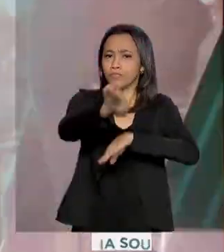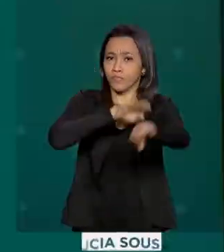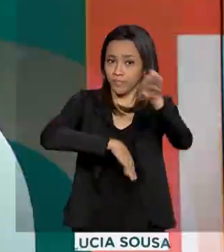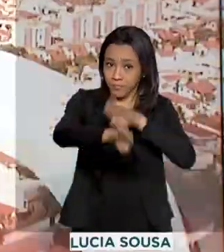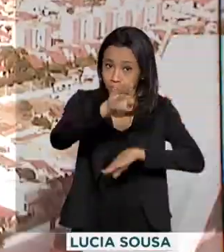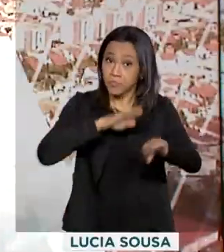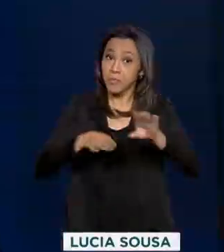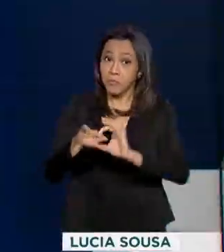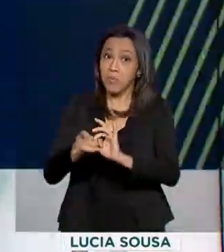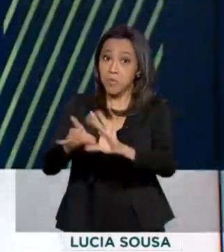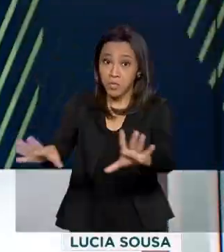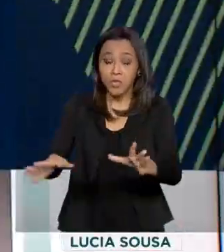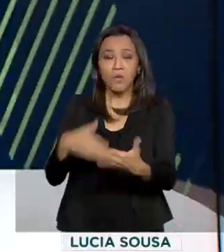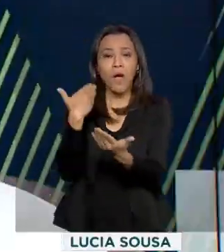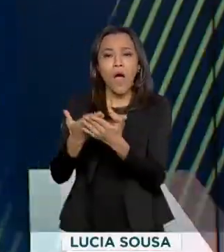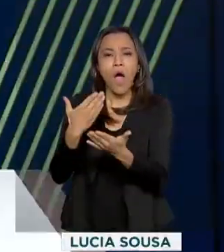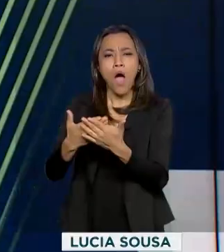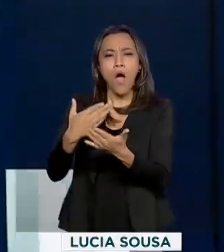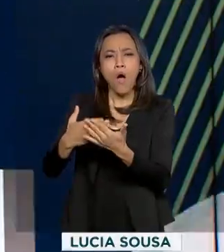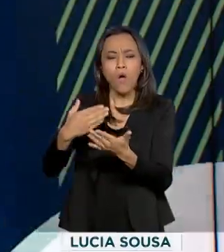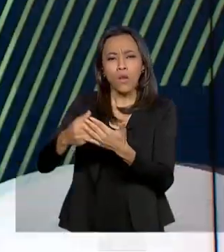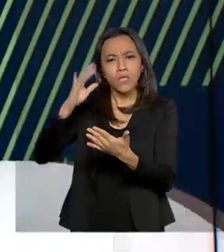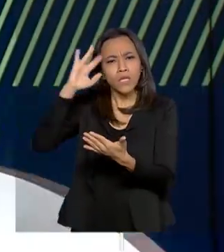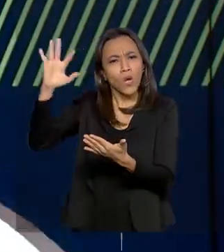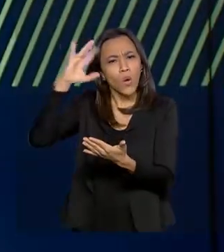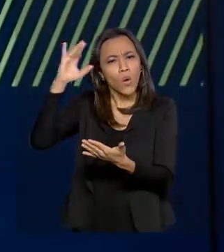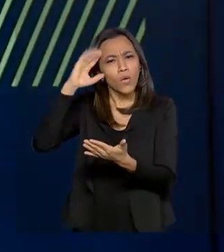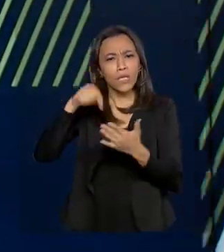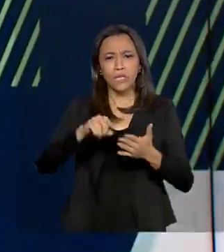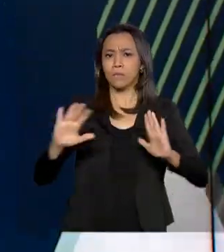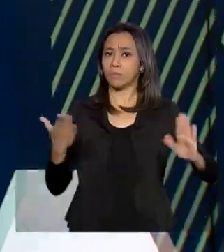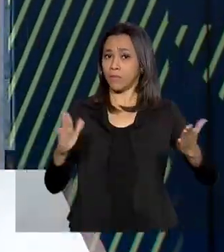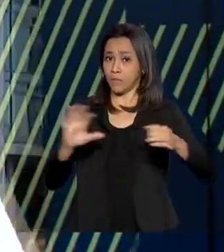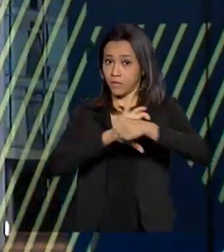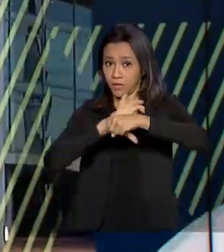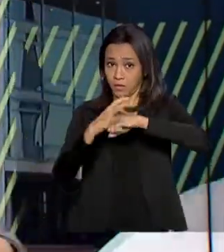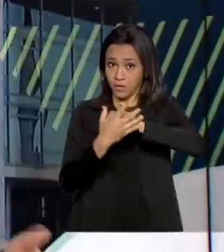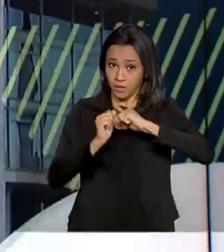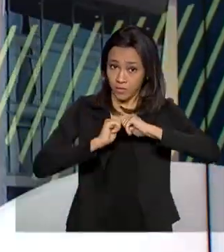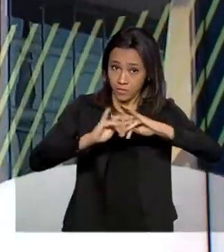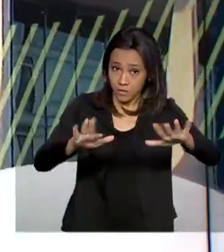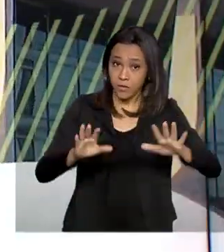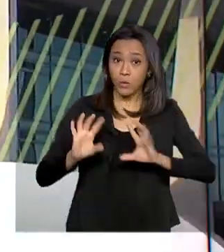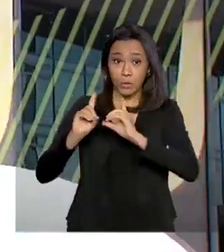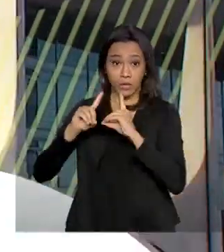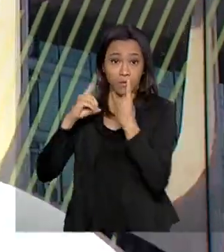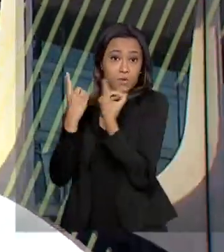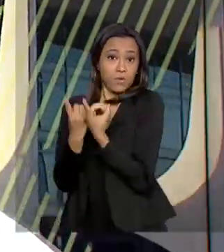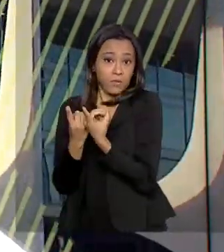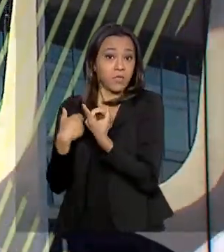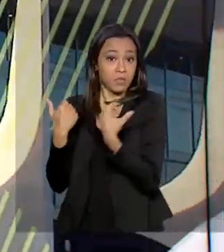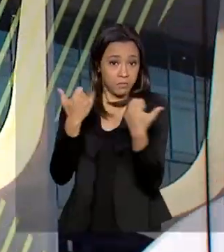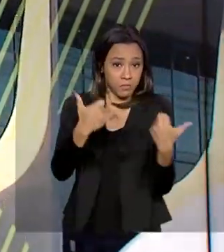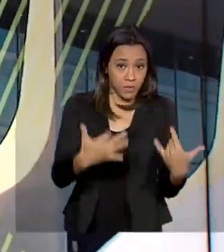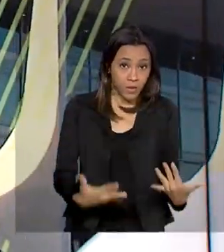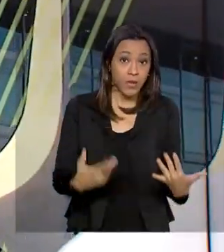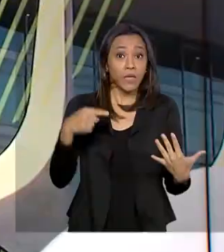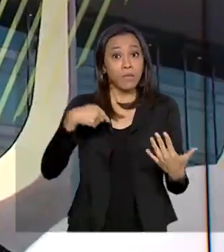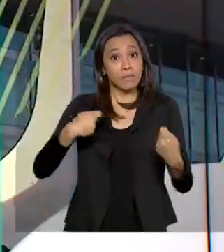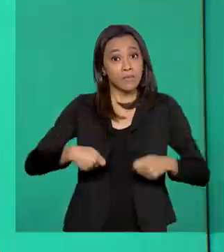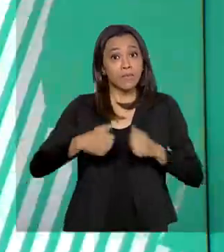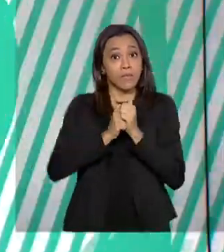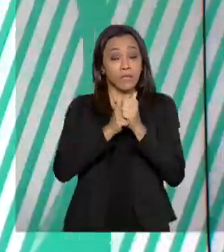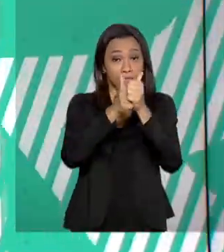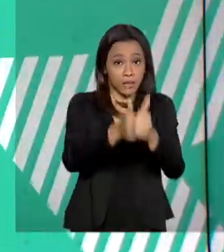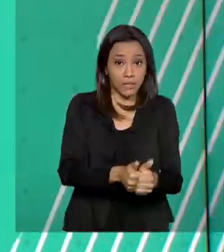à distância para a formação de motoristas enquanto durar a pandemia. De acordo com o Conatran, a carga horária deve obedecer